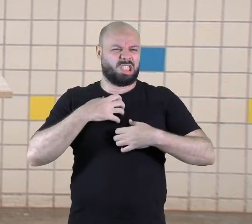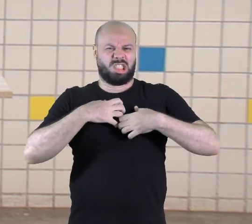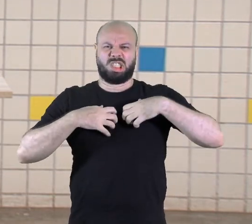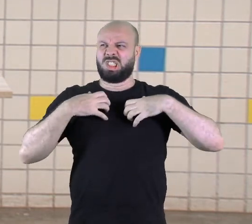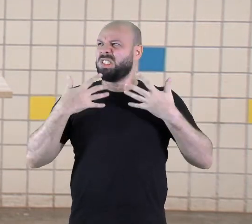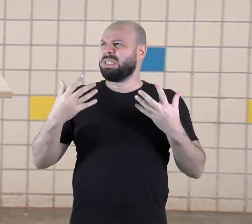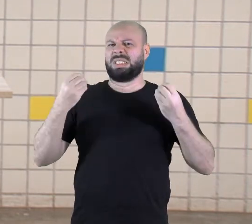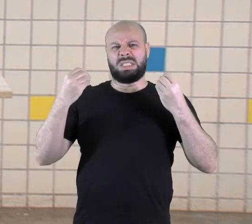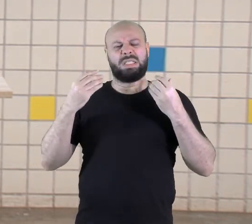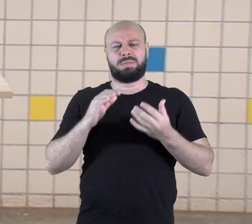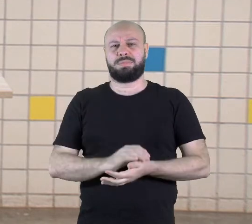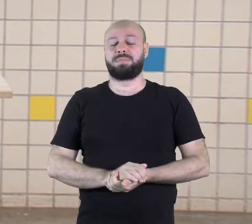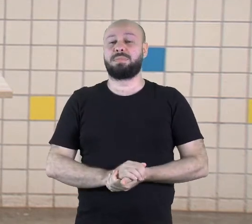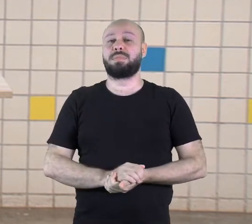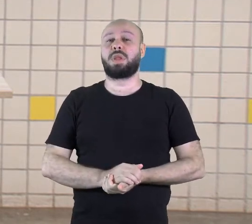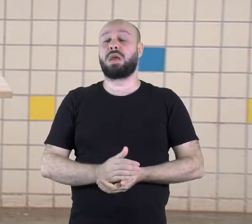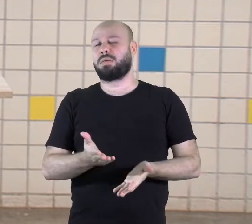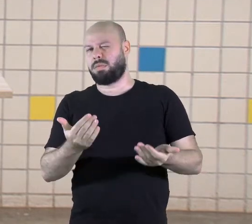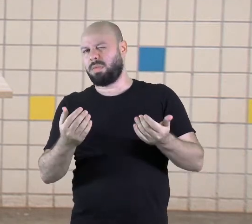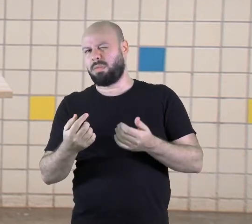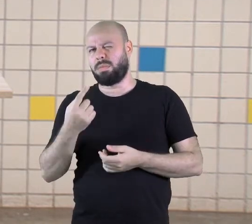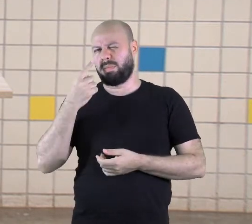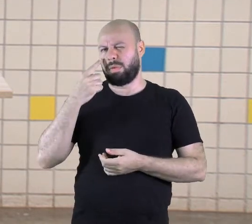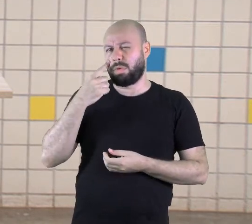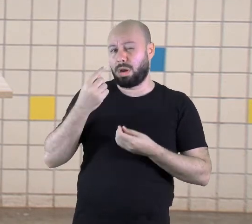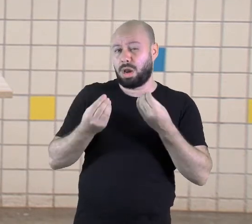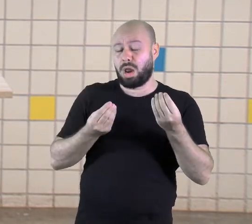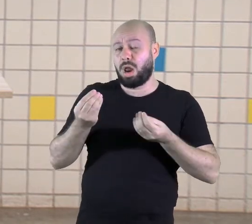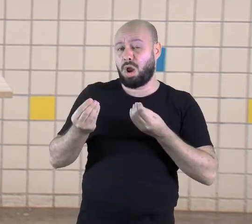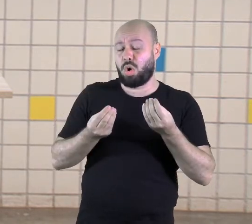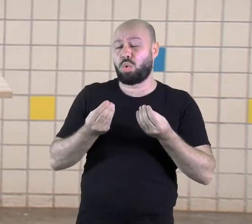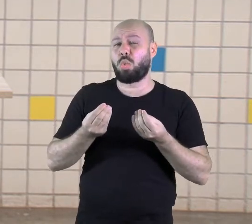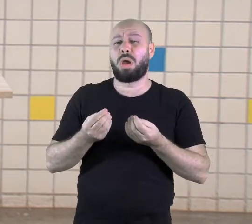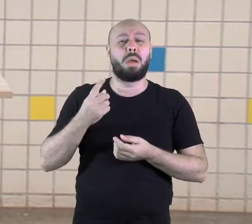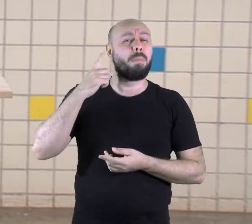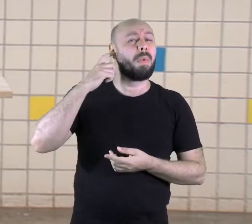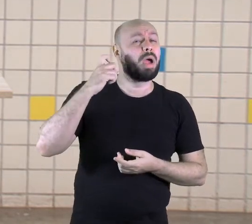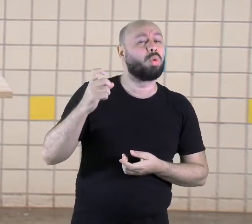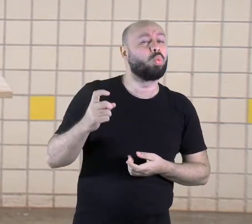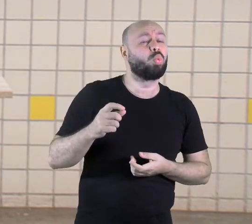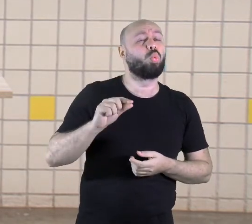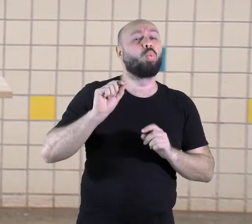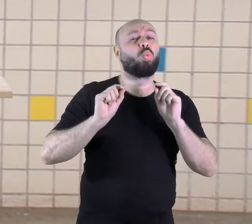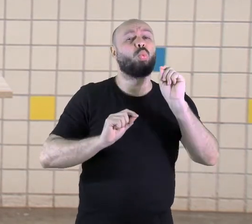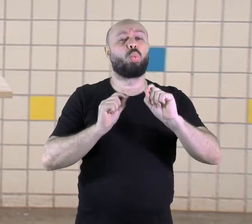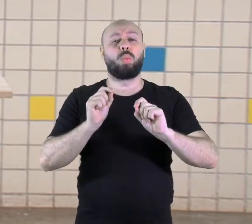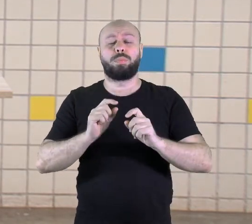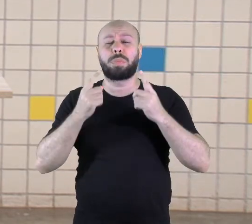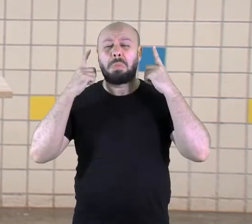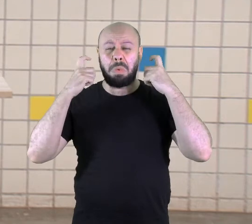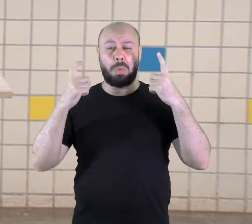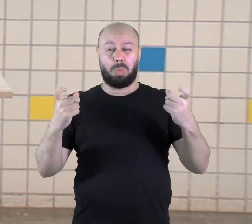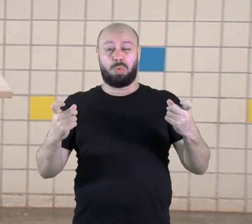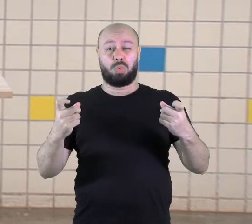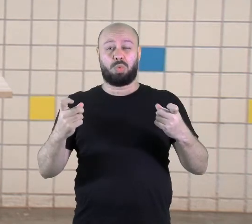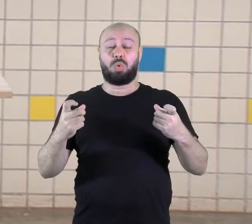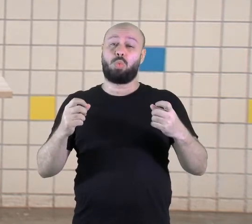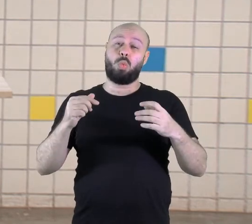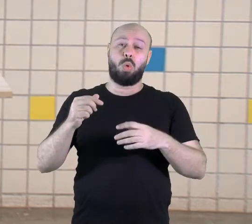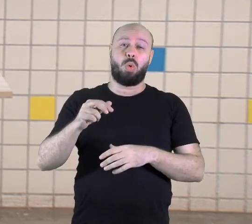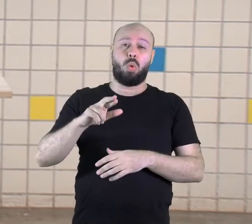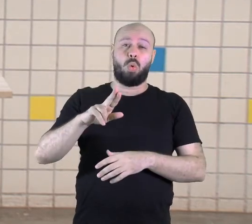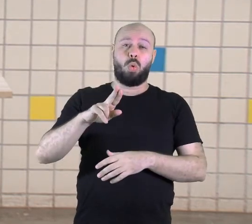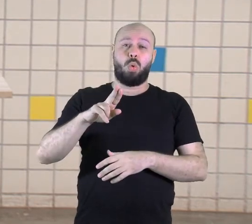Eu chamo aqui você para nós observarmos o que é o barulho. Barulho ou ruído.